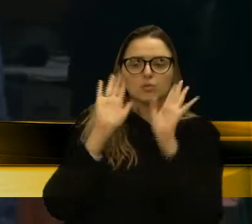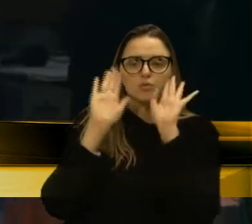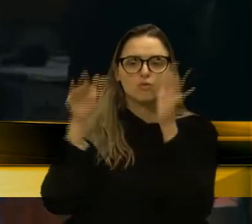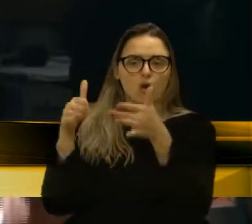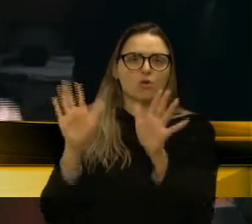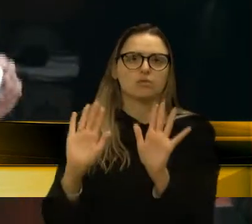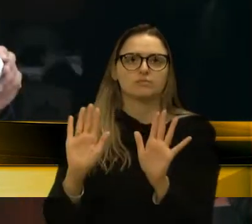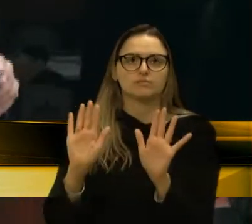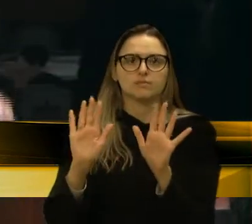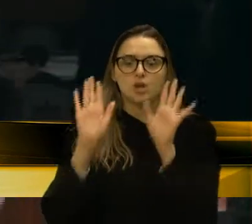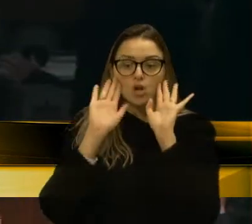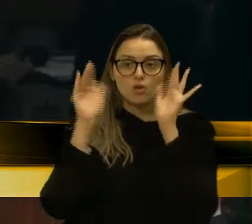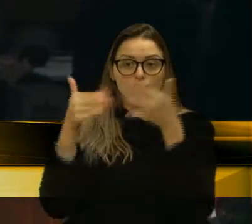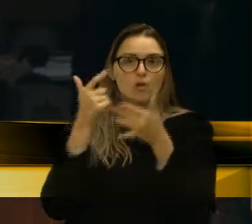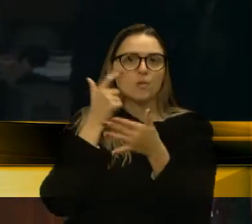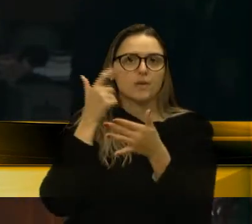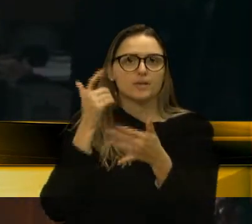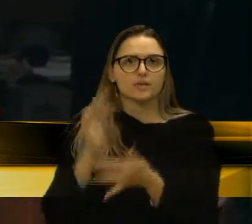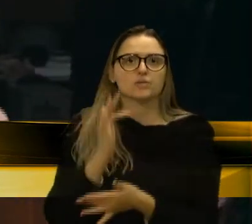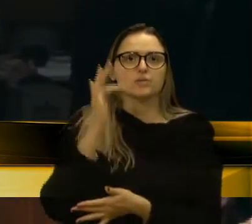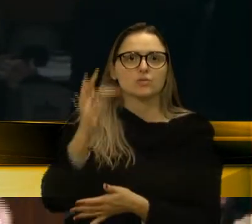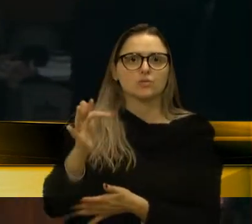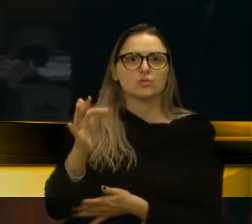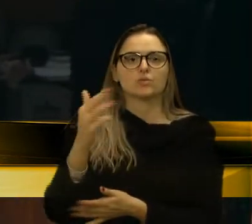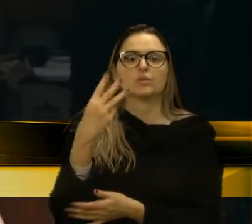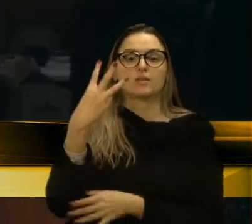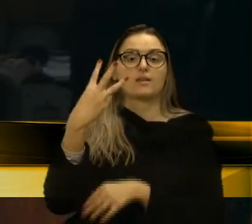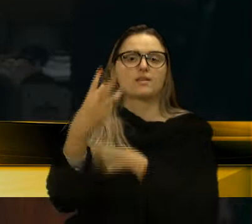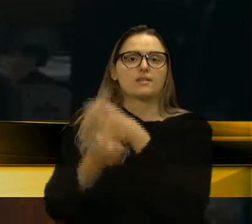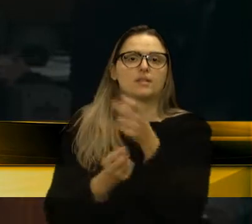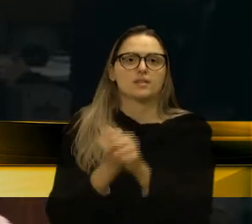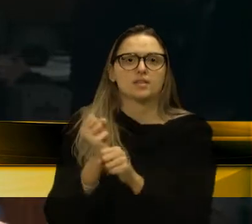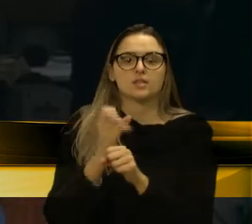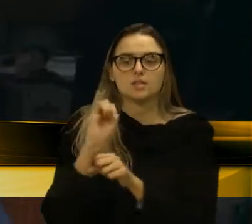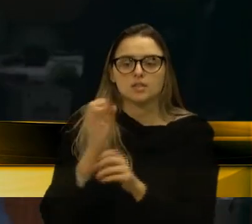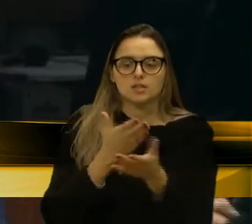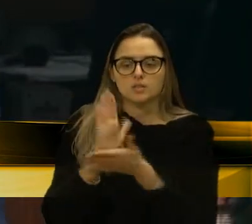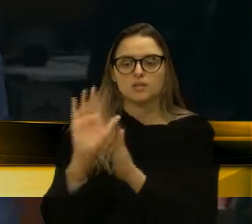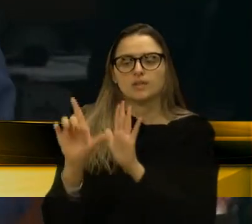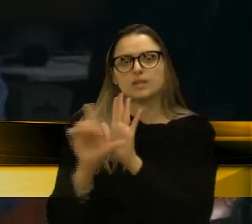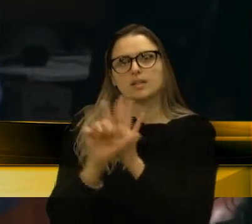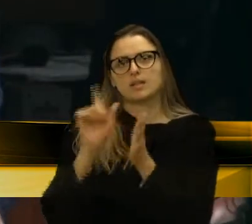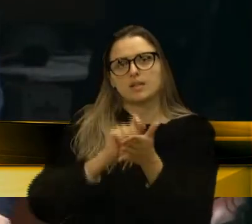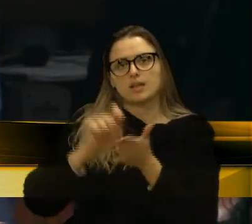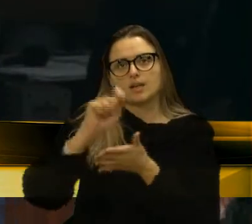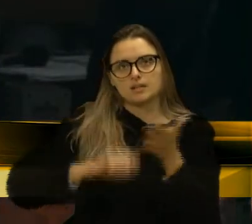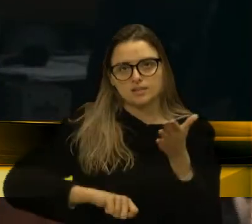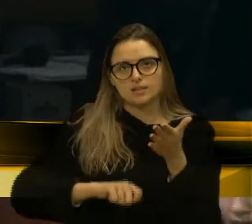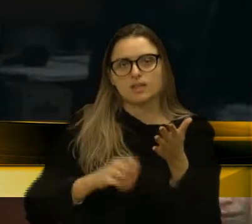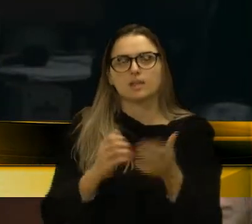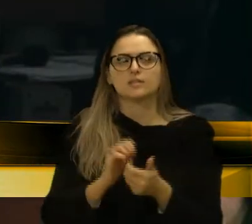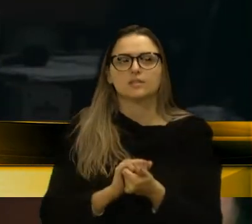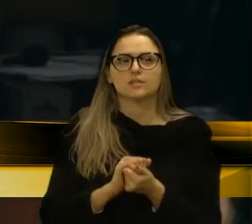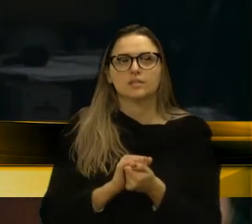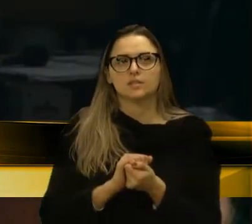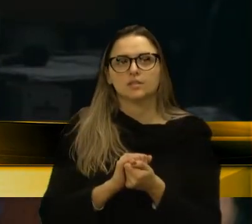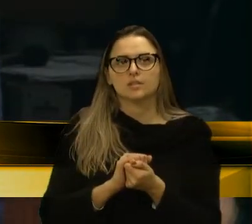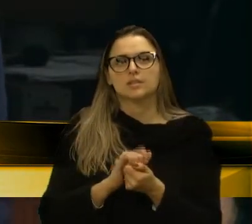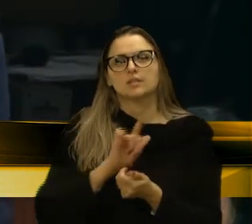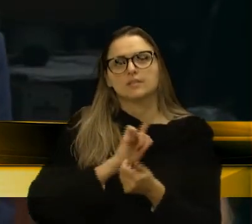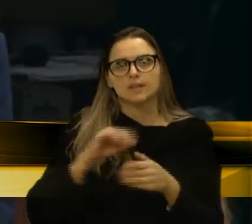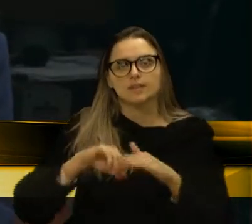alvo é olhar lá na frente, que daqui a três anos, caso aprovada essa lei sancionada ou promulgada, vá ser